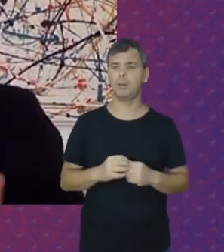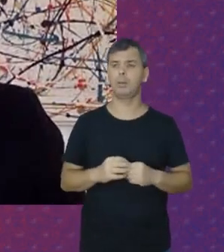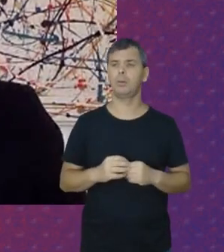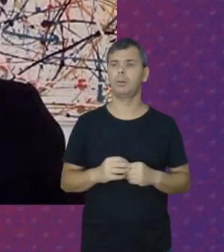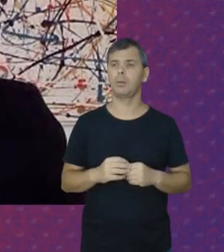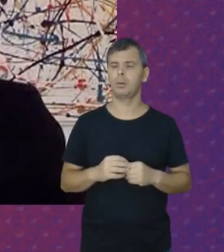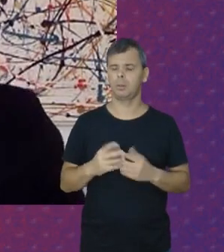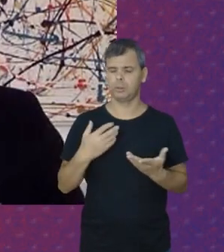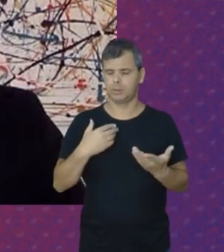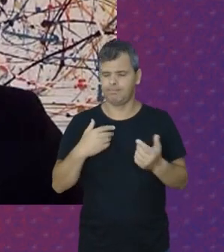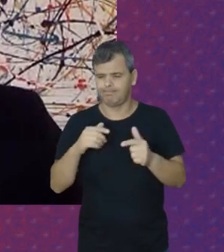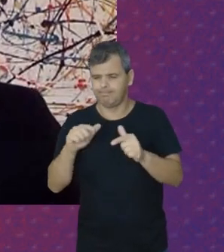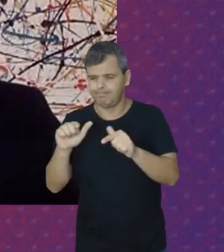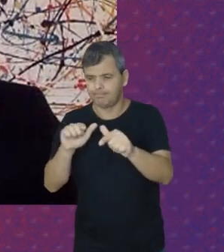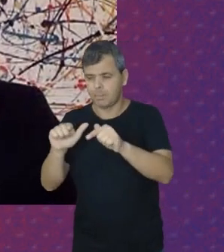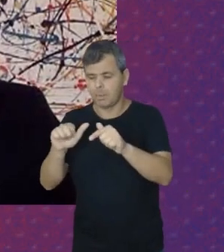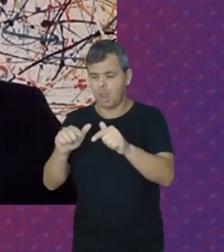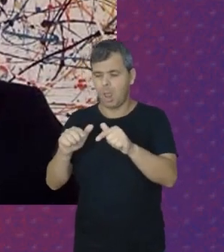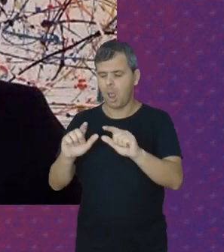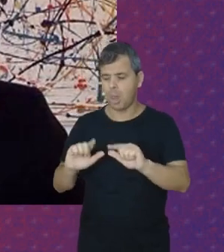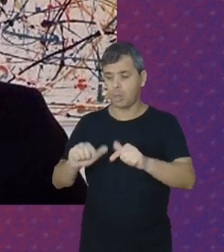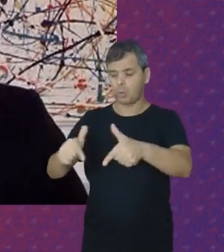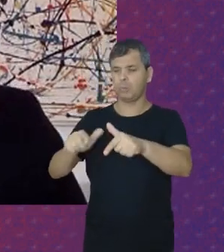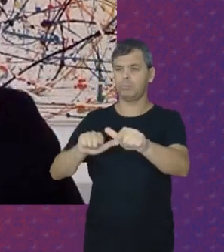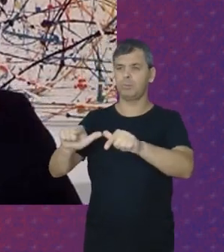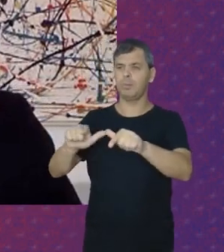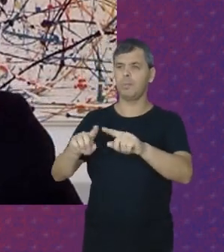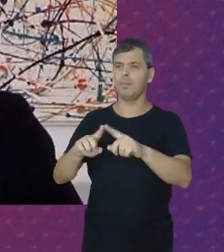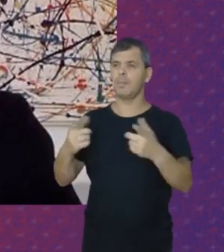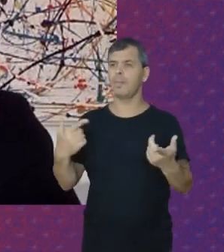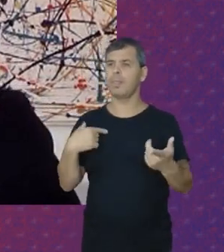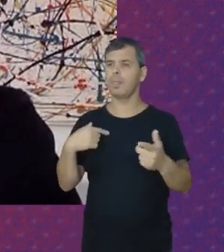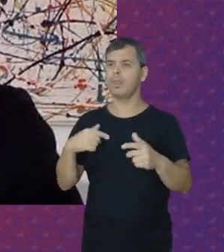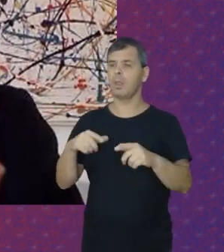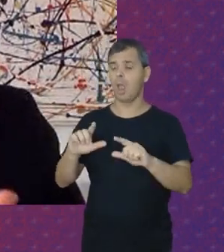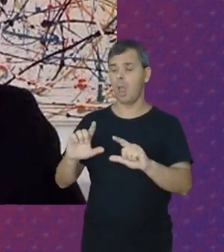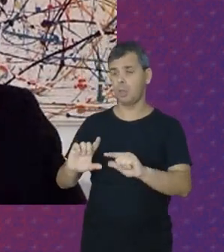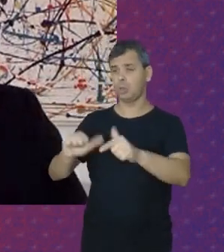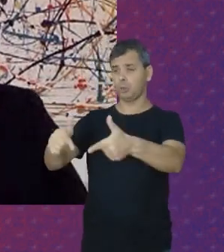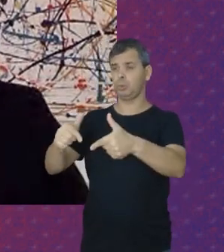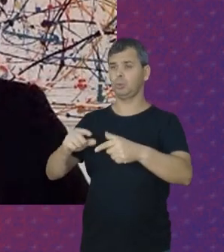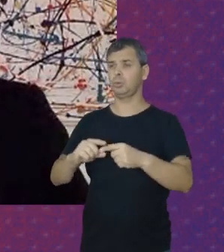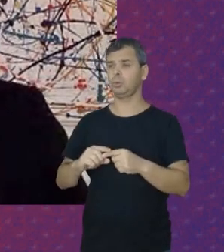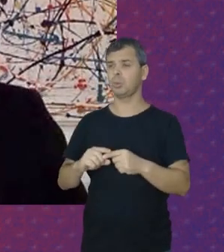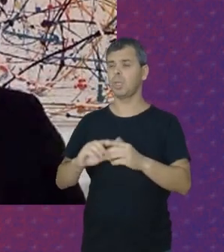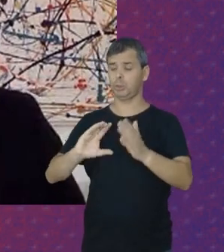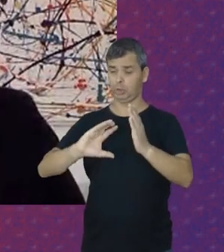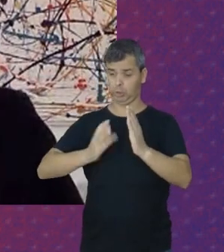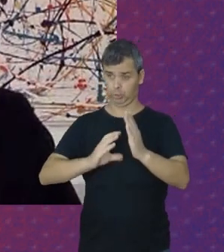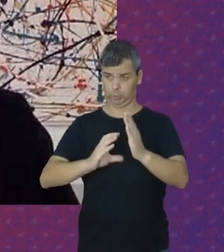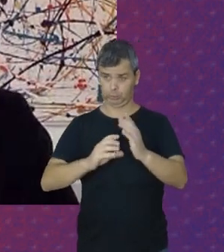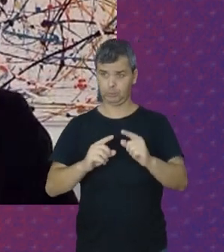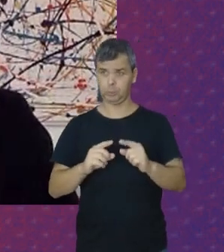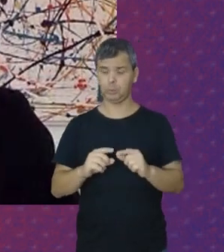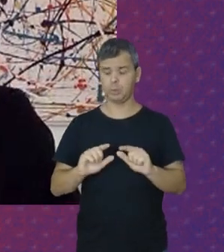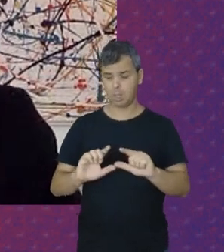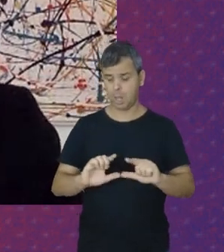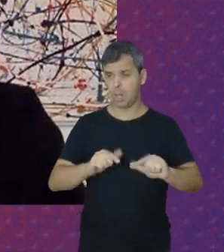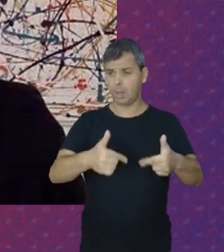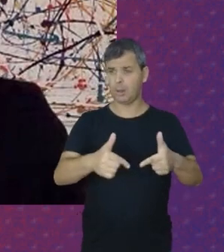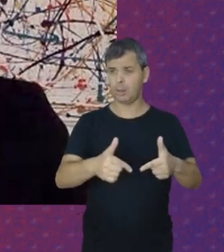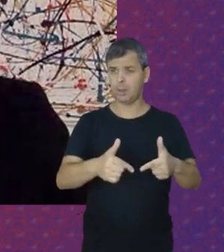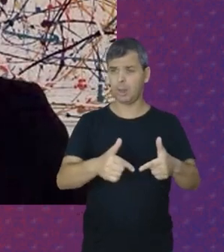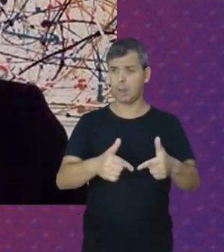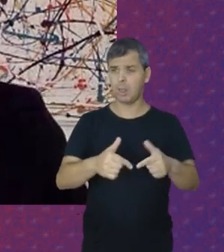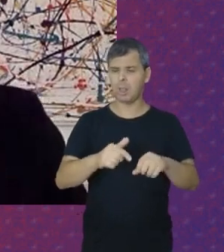articular A luta Das trabalhadoras Domésticas As lutas Sindicais As lutas